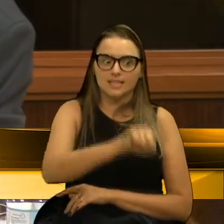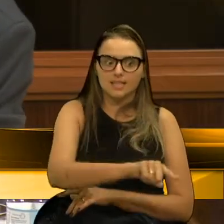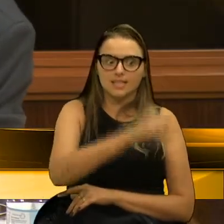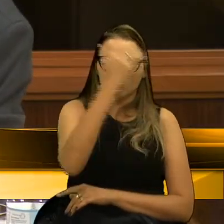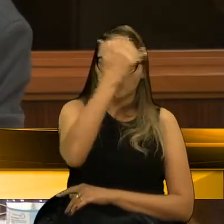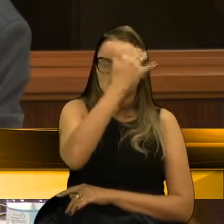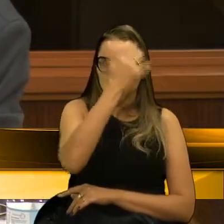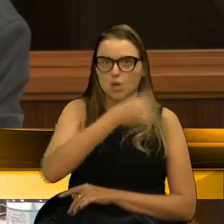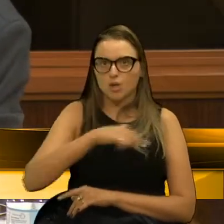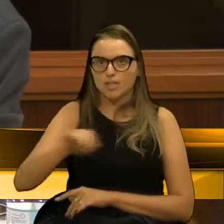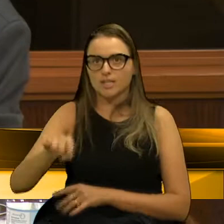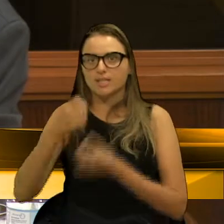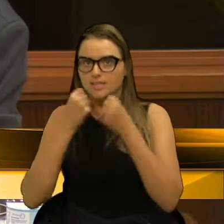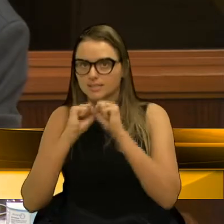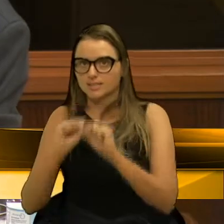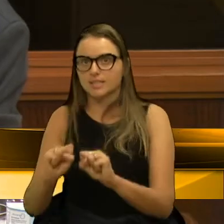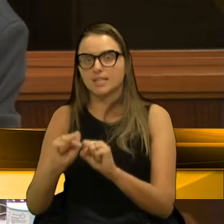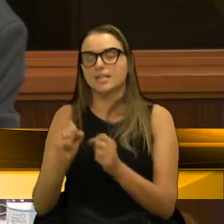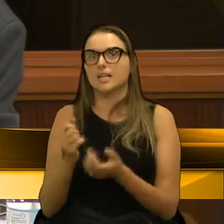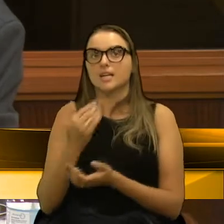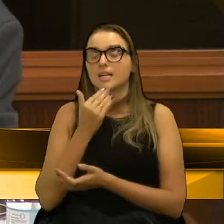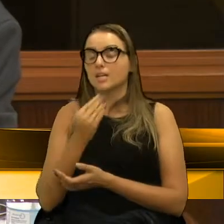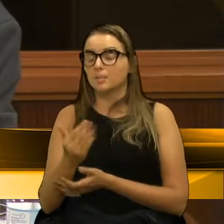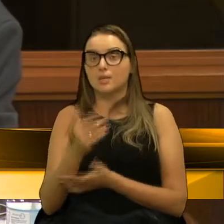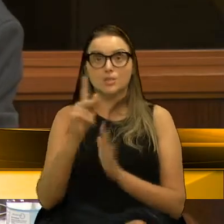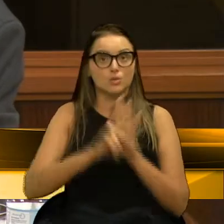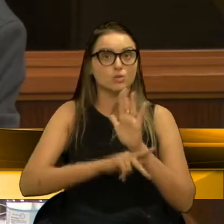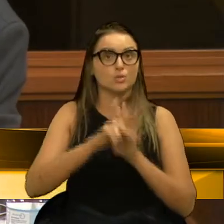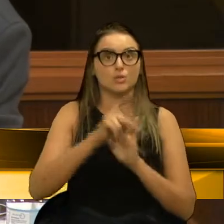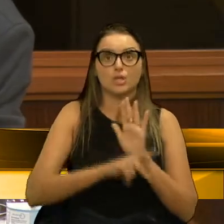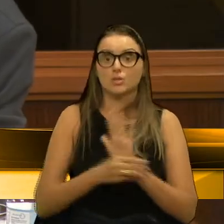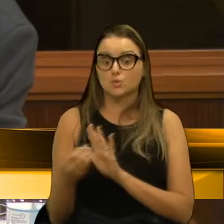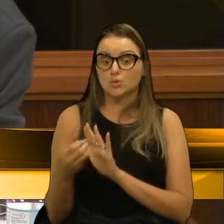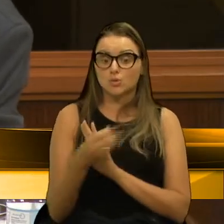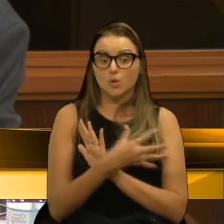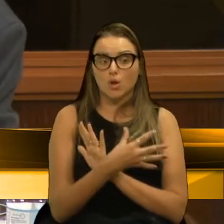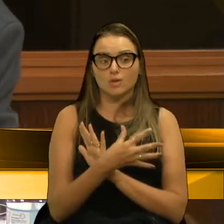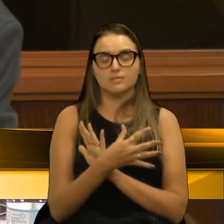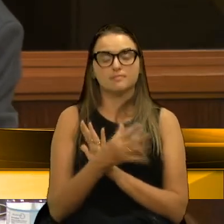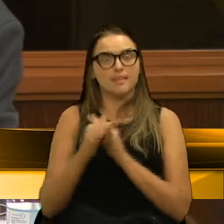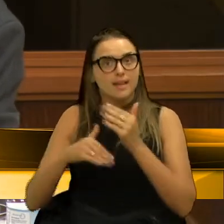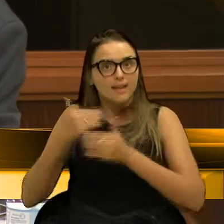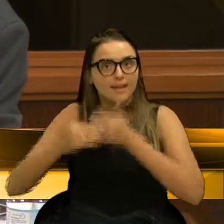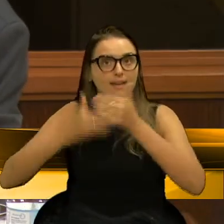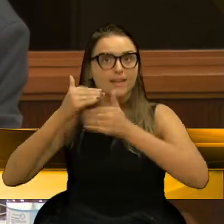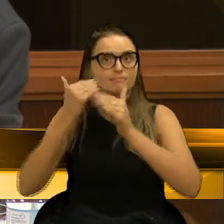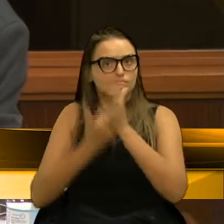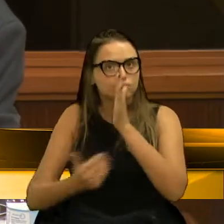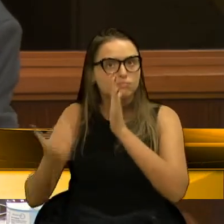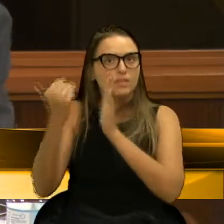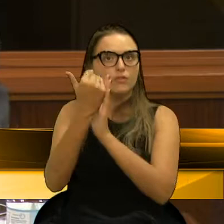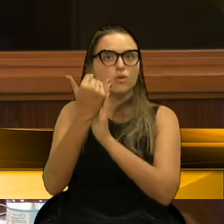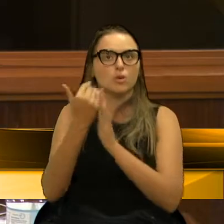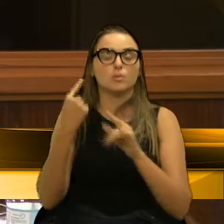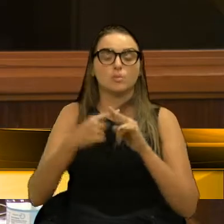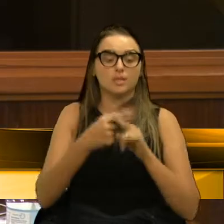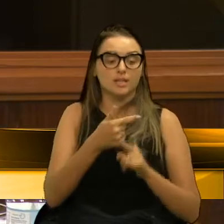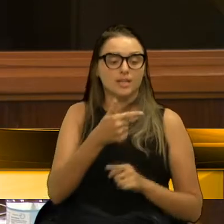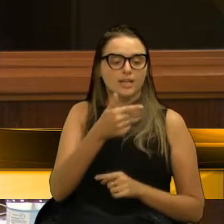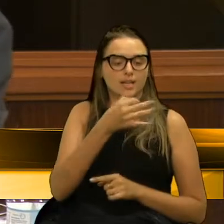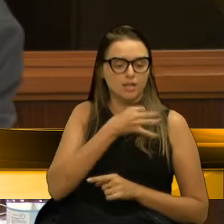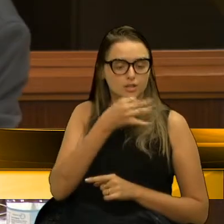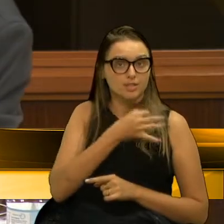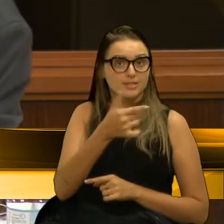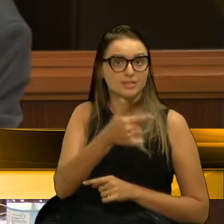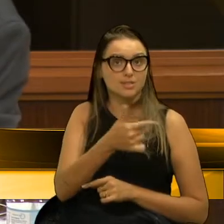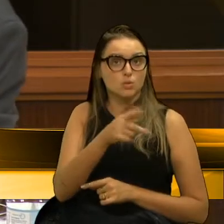e cobrar, claro, esses projetos inovadores. Nós evoluirmos como cidade, já que Caxias é o segundo maior polo metão